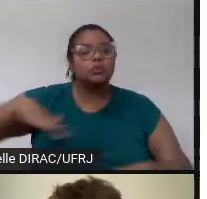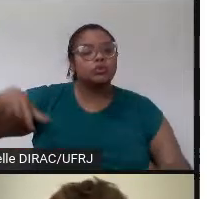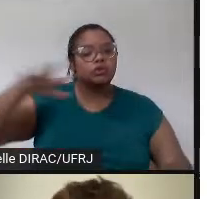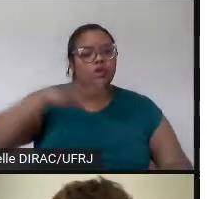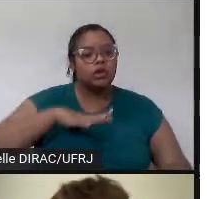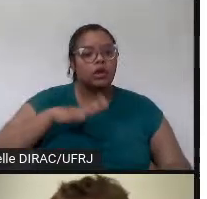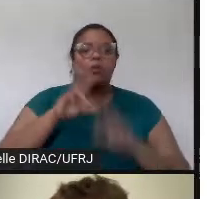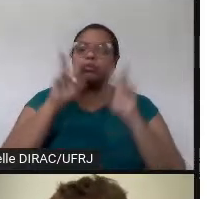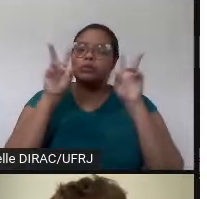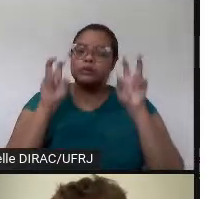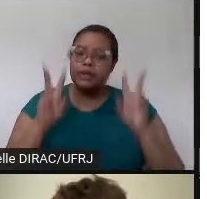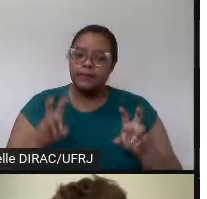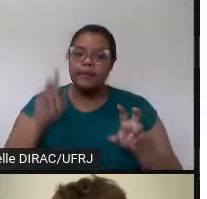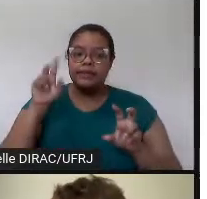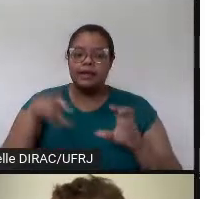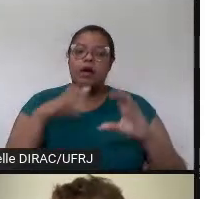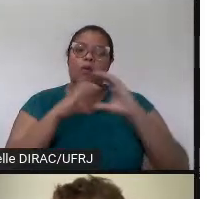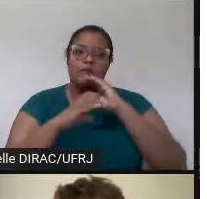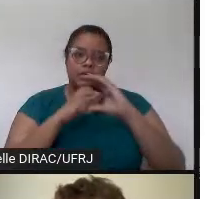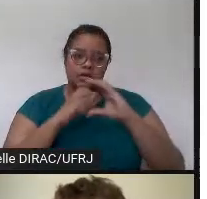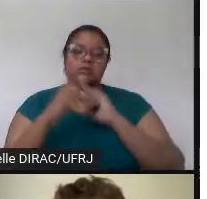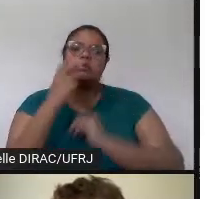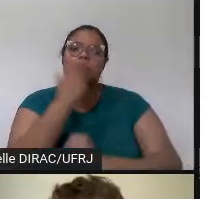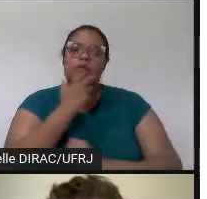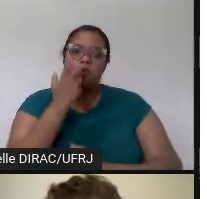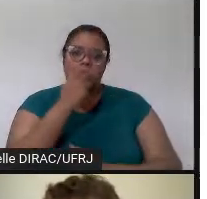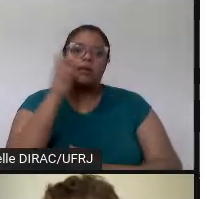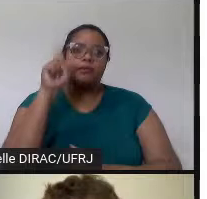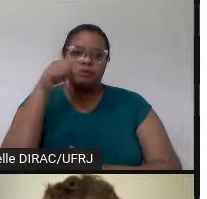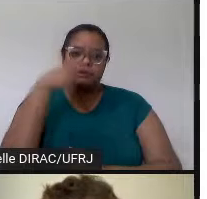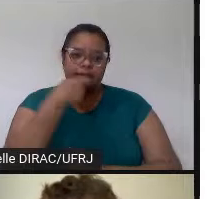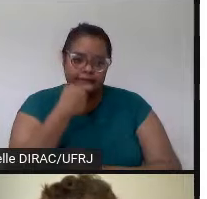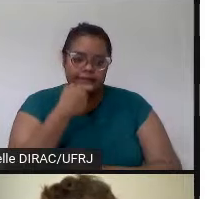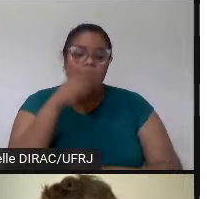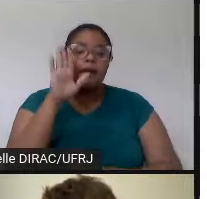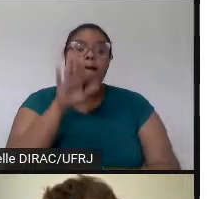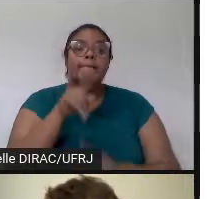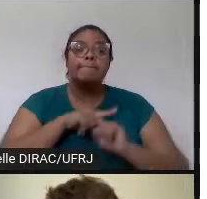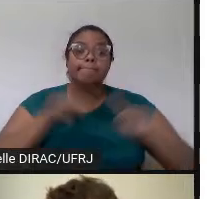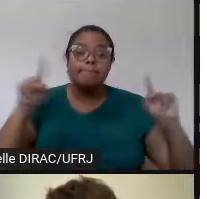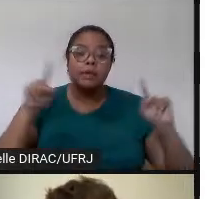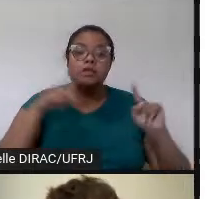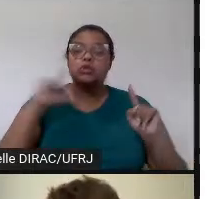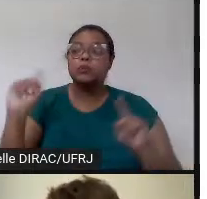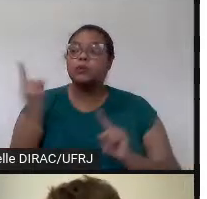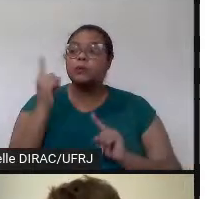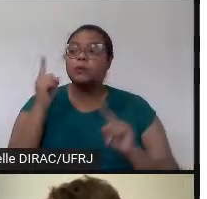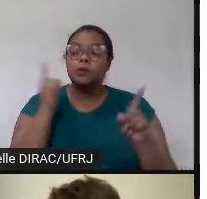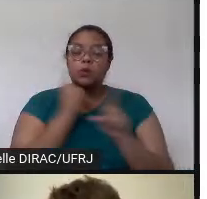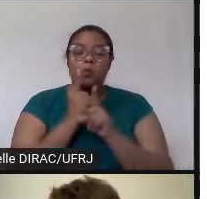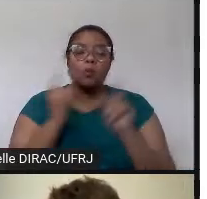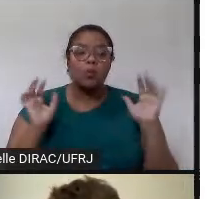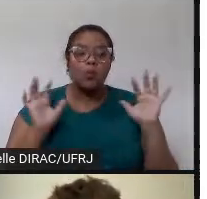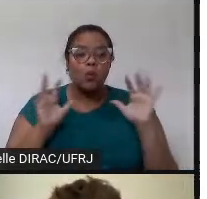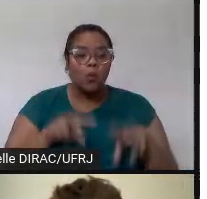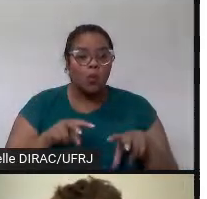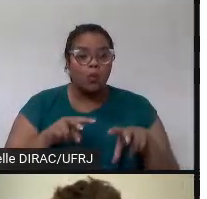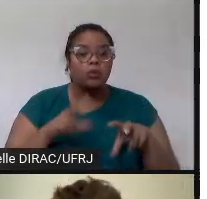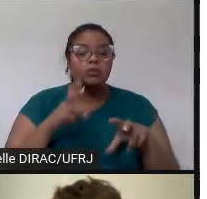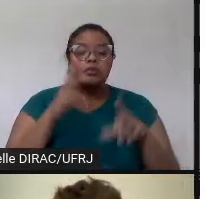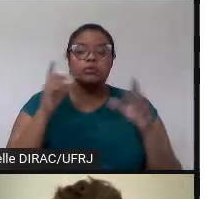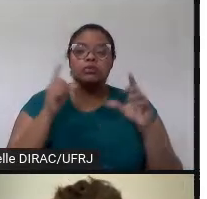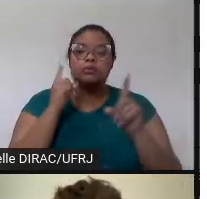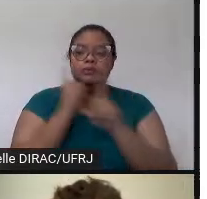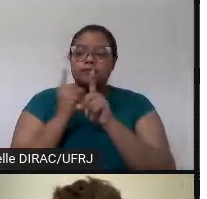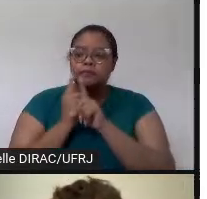relacionado ao tema, comunicações orais em inglês. Mas, no nosso primeiro encontro, nós vemos quais são as dificuldades,